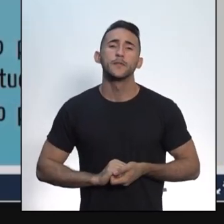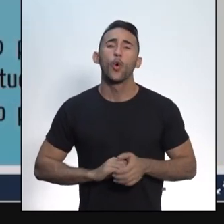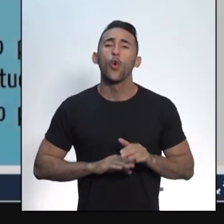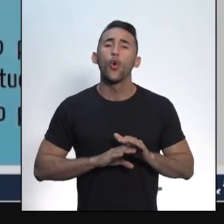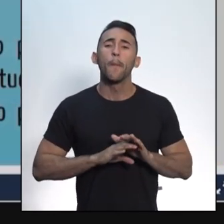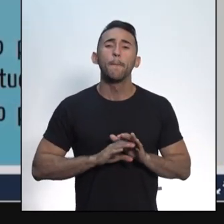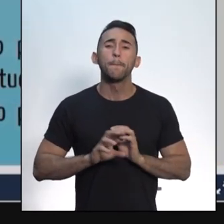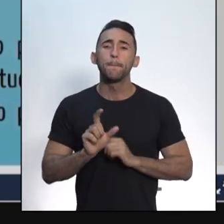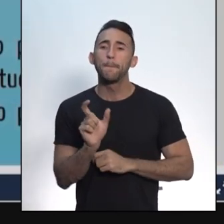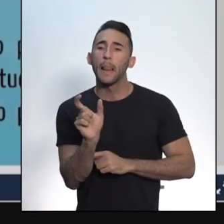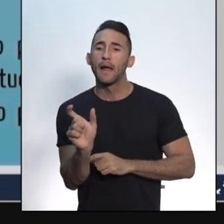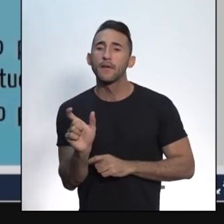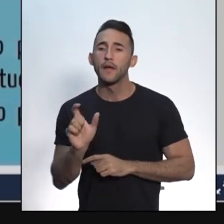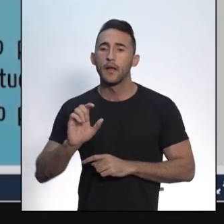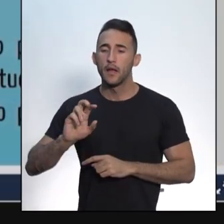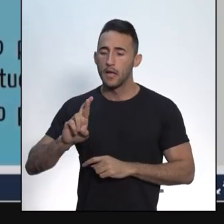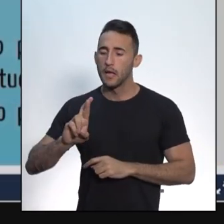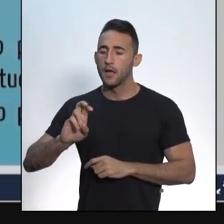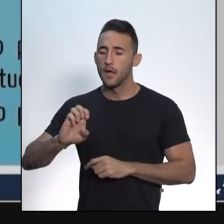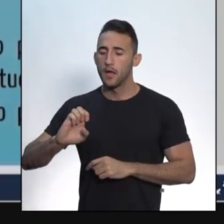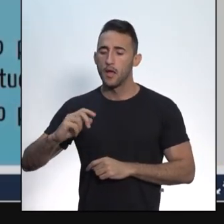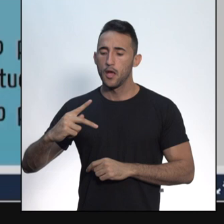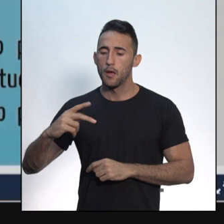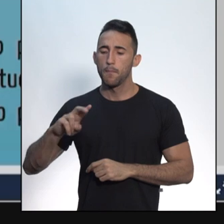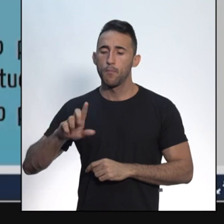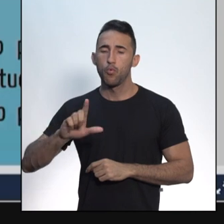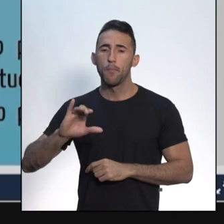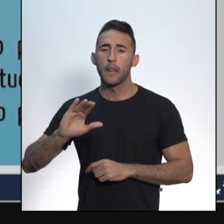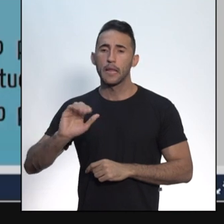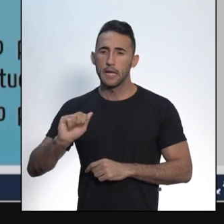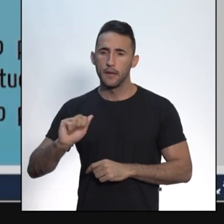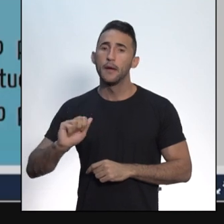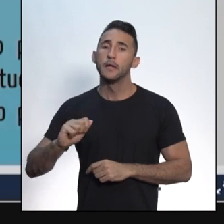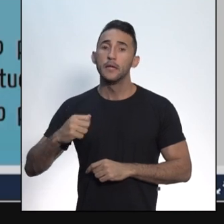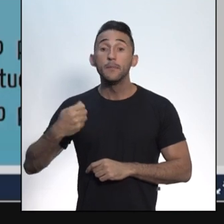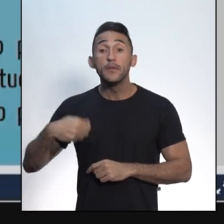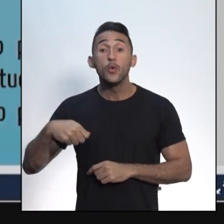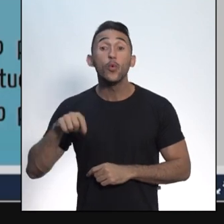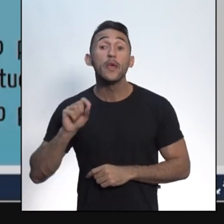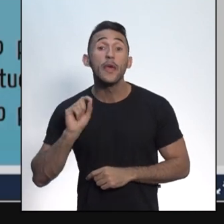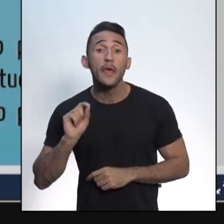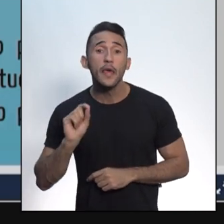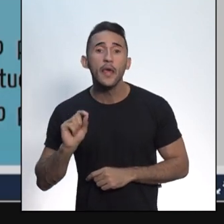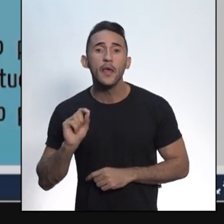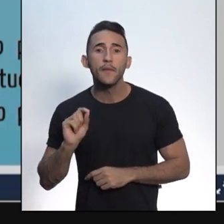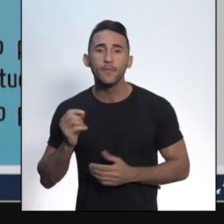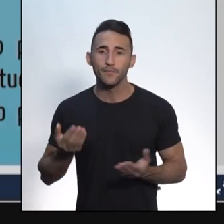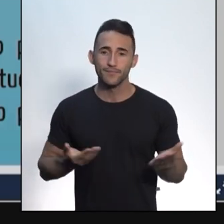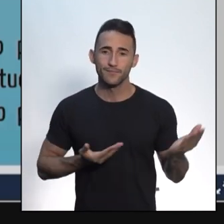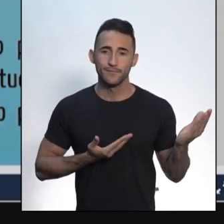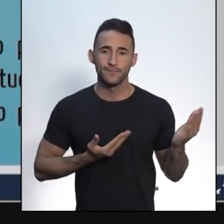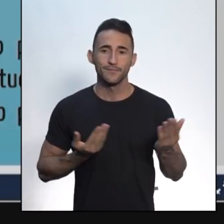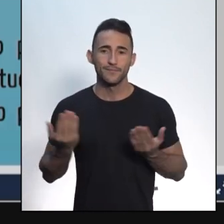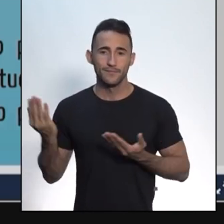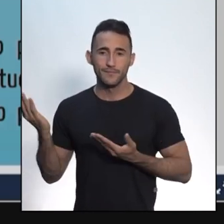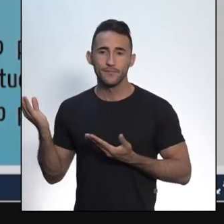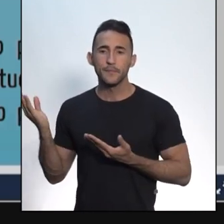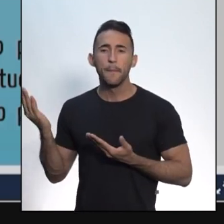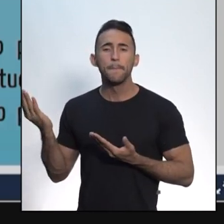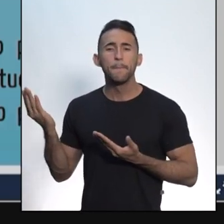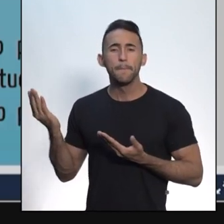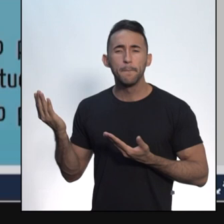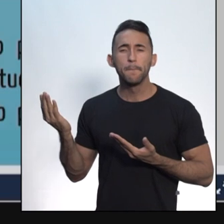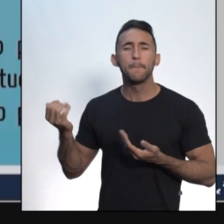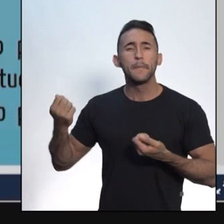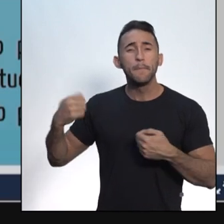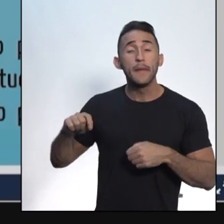conceito de república. Fundamental. É fundamental que você domine esse conceito. Primeiro esclarecimento